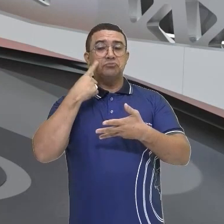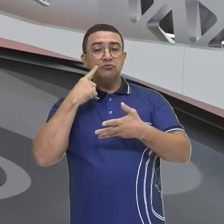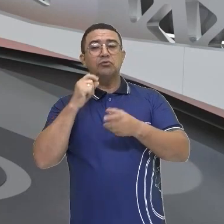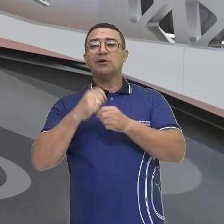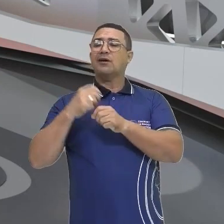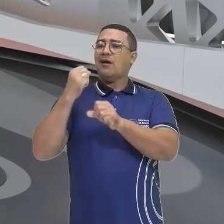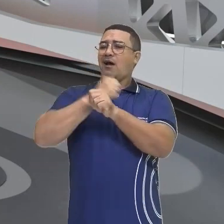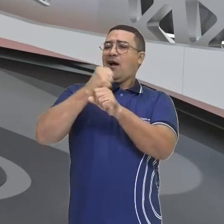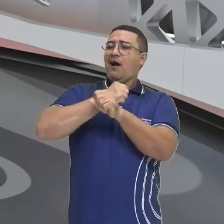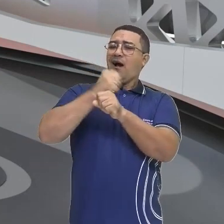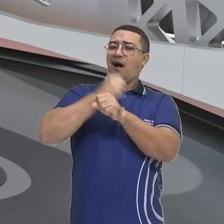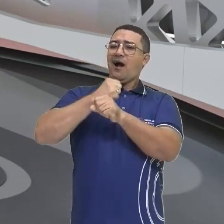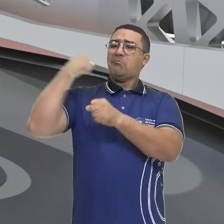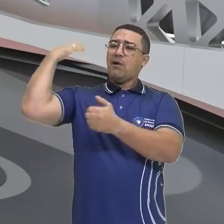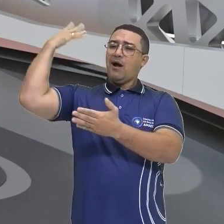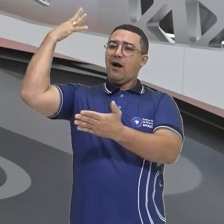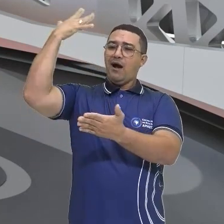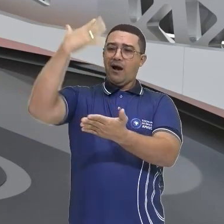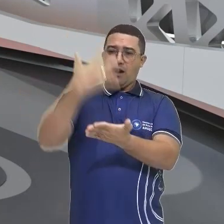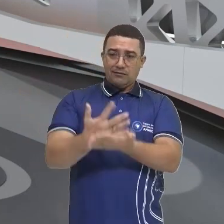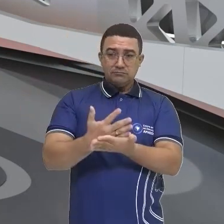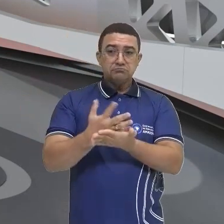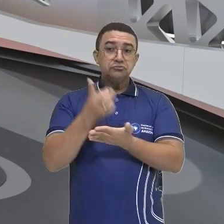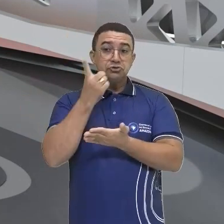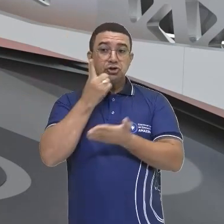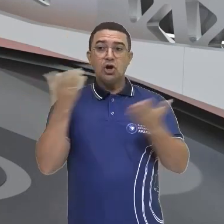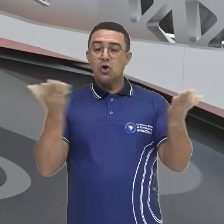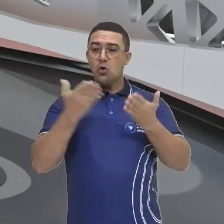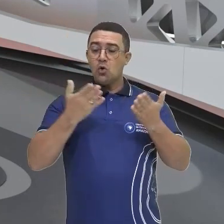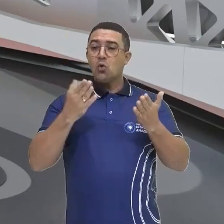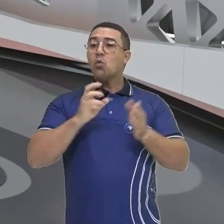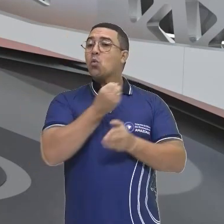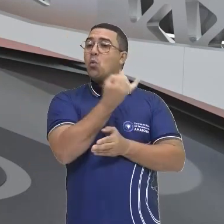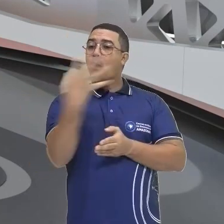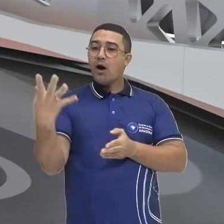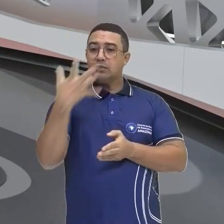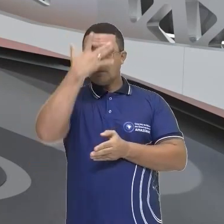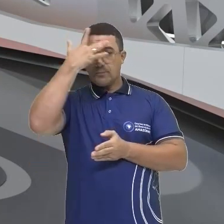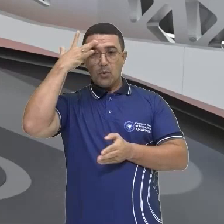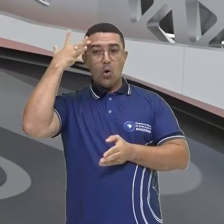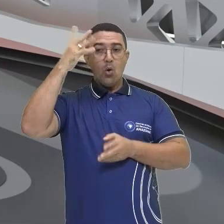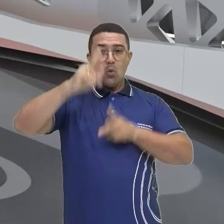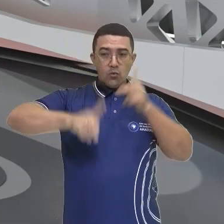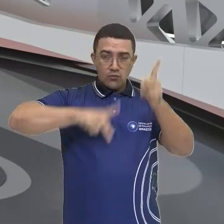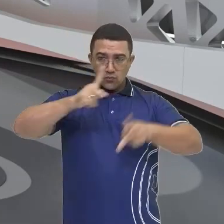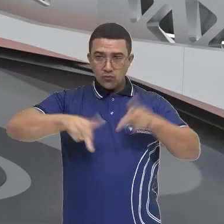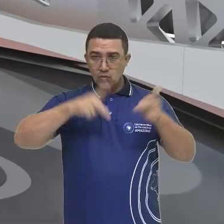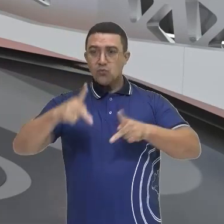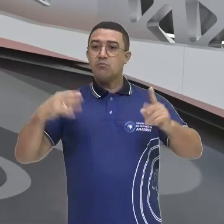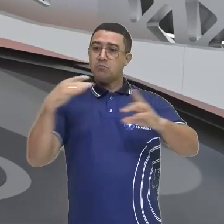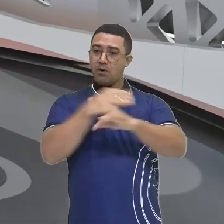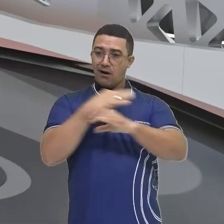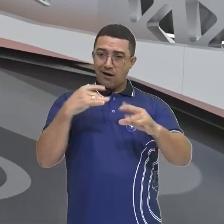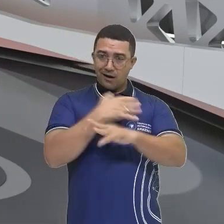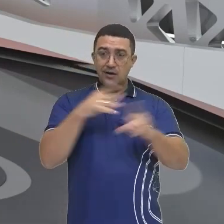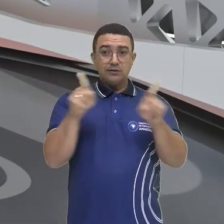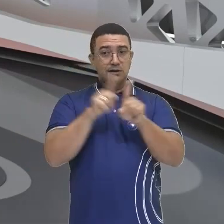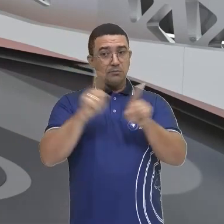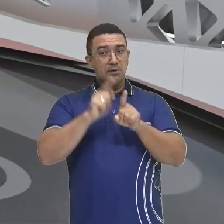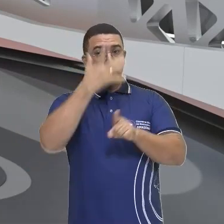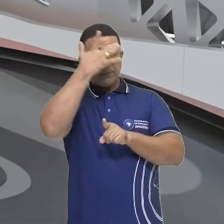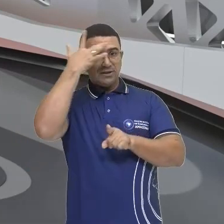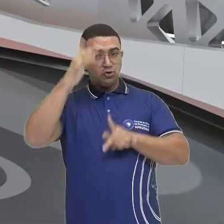décadas até os dias atuais, a quantidade da população urbana, a quantidade da população rural.